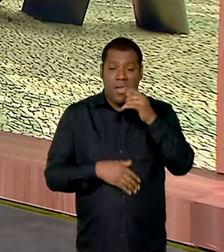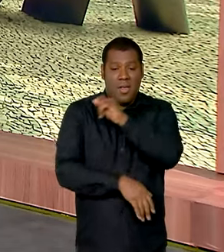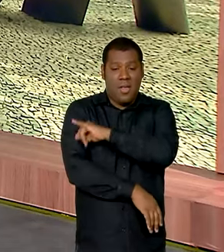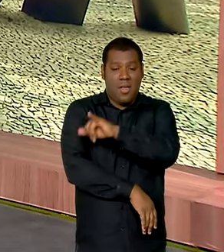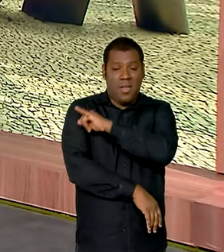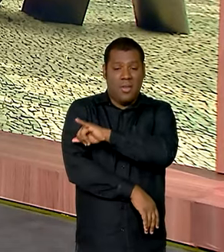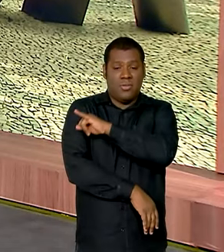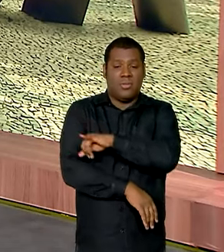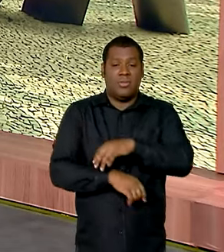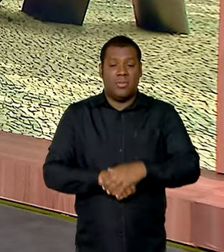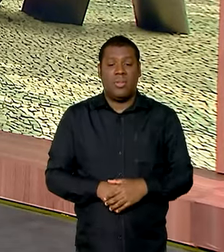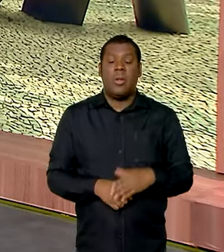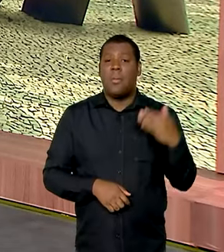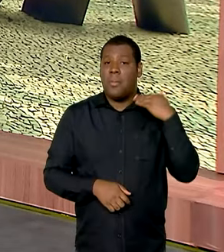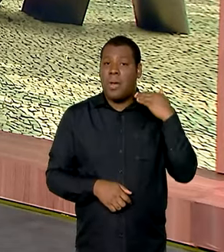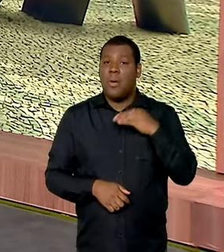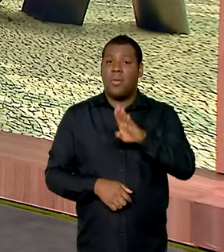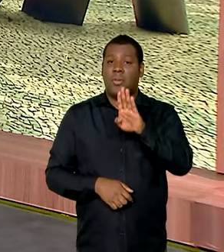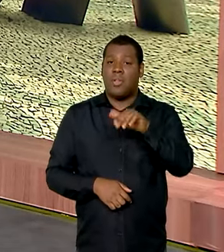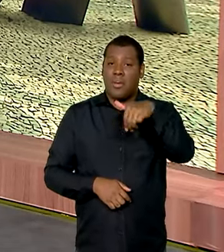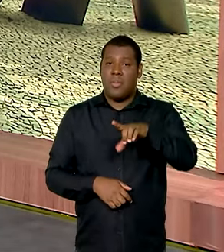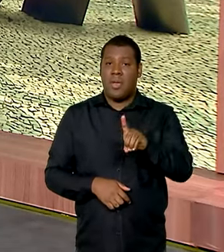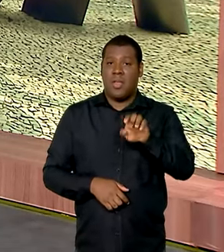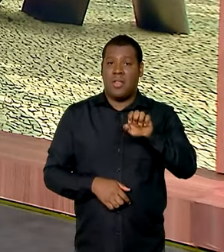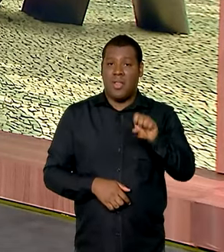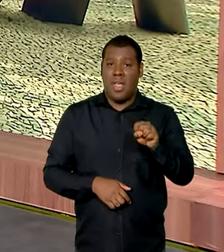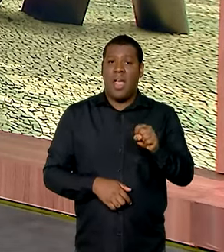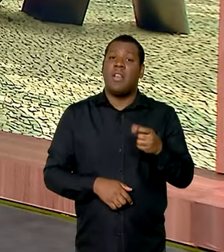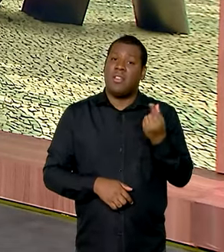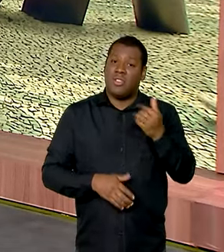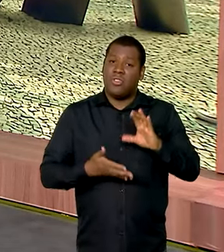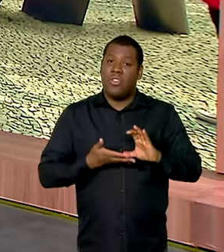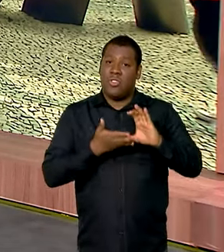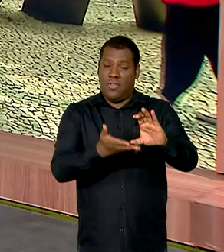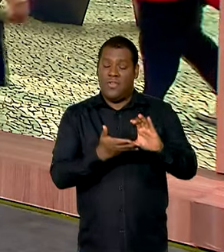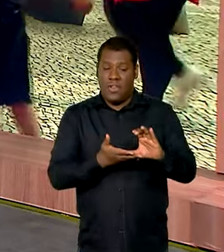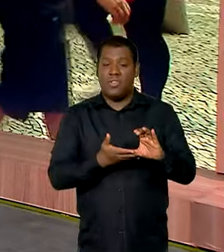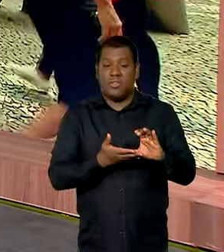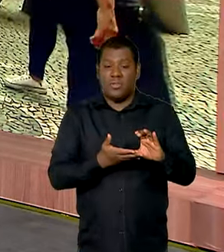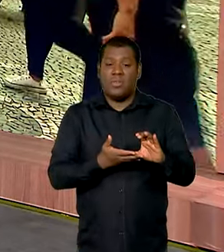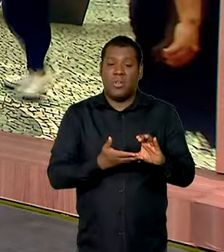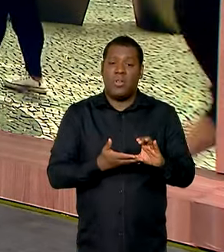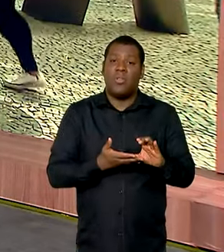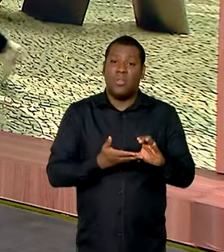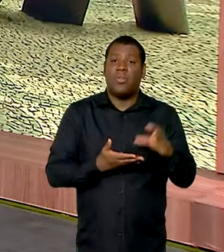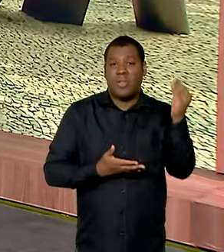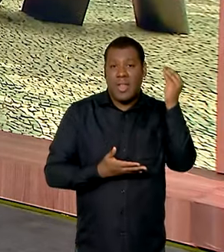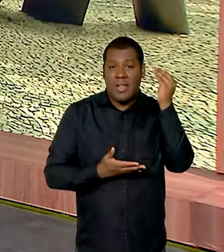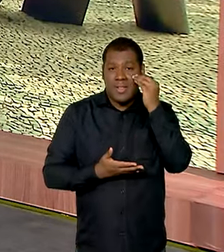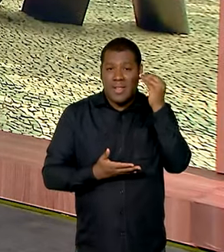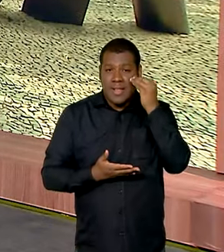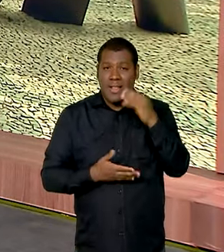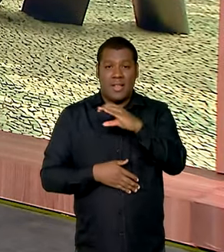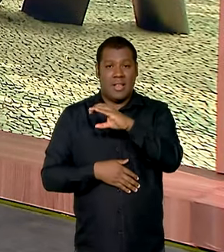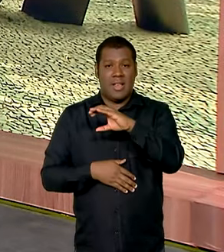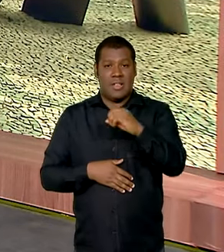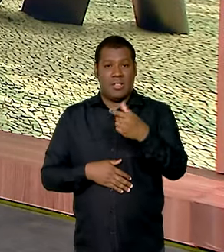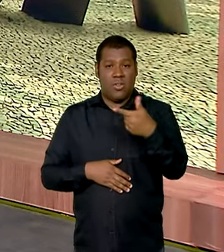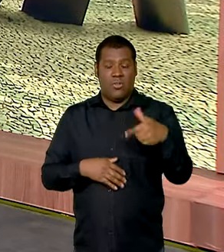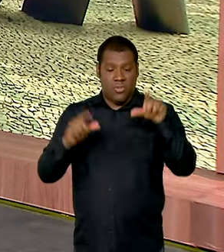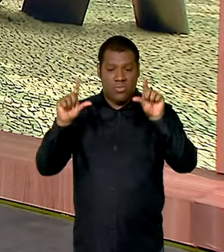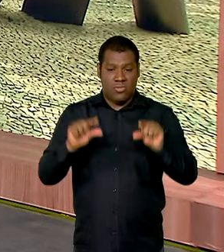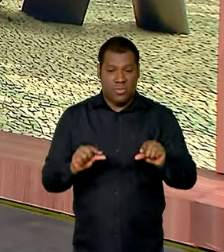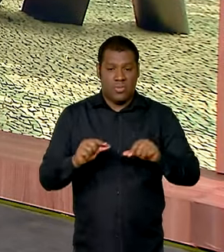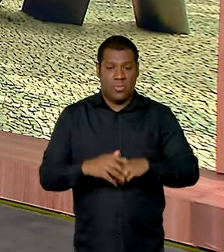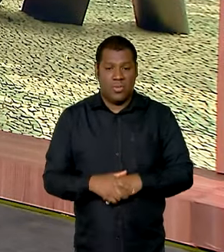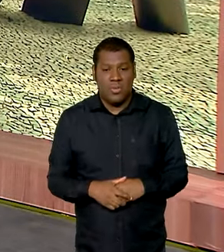descarbonização, o BNDES vai financiar projetos do setor automotivo voltados à redução de emissão de carbono no meio ambiente.